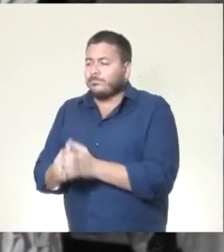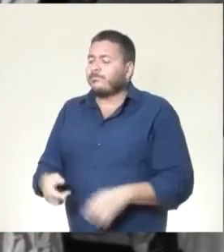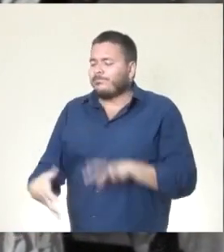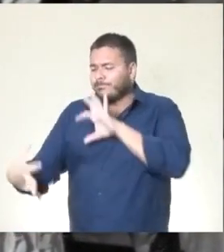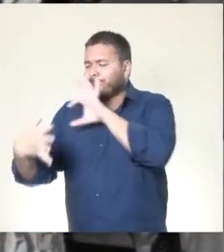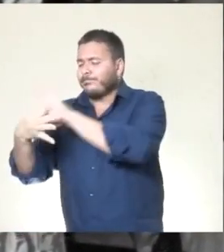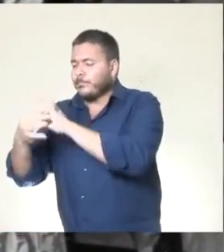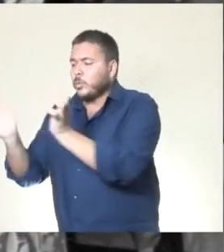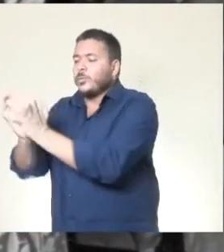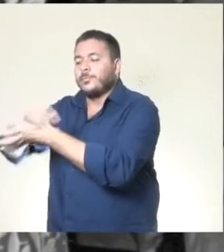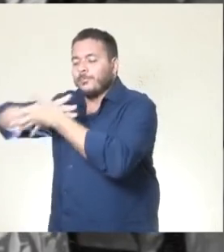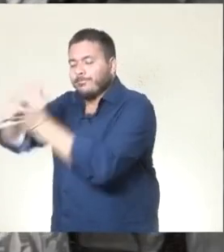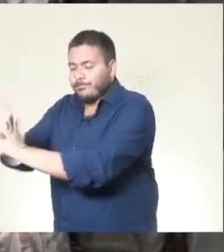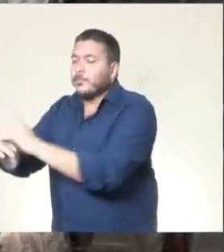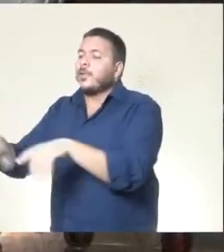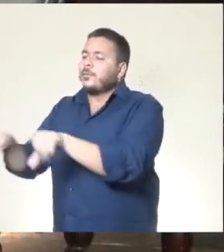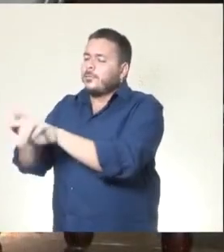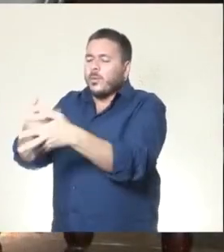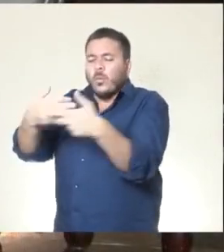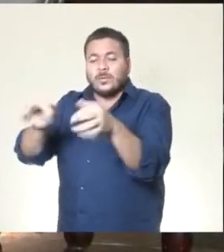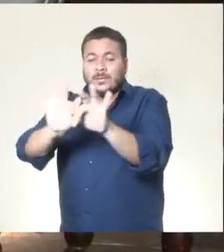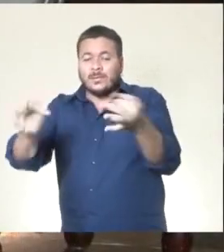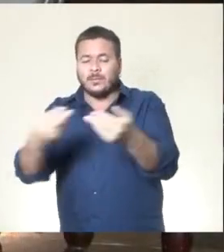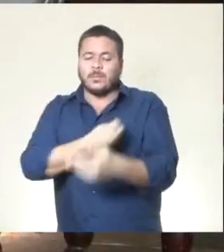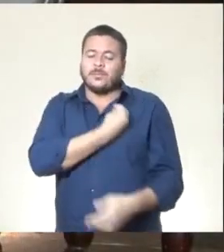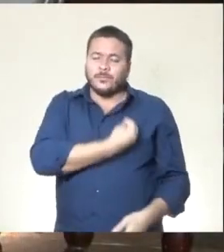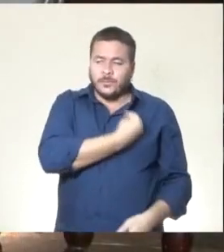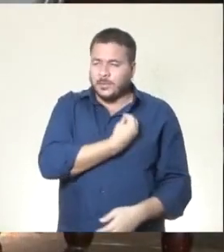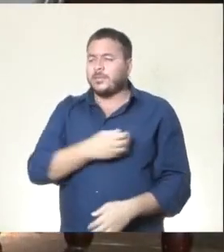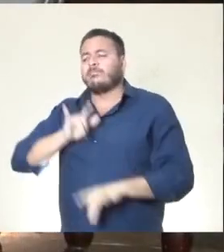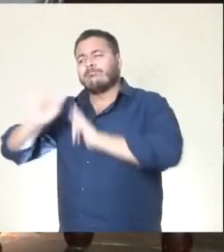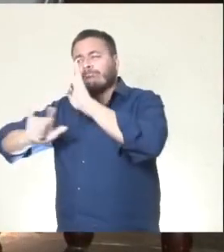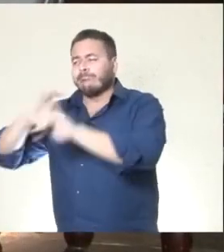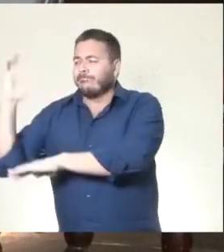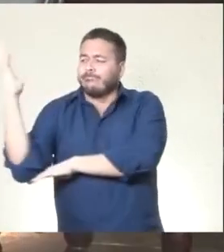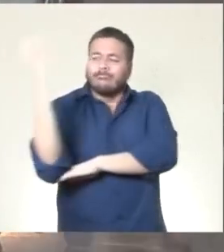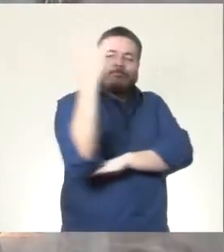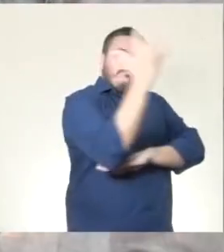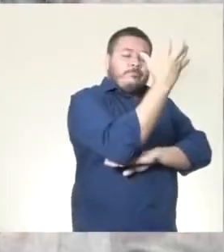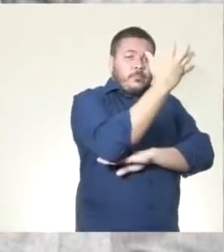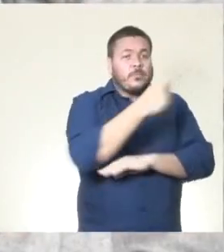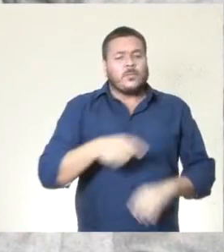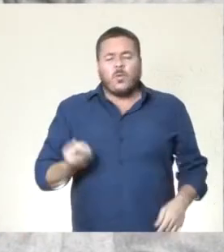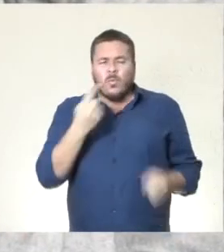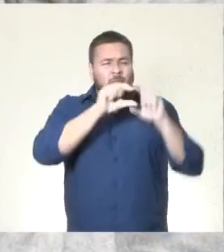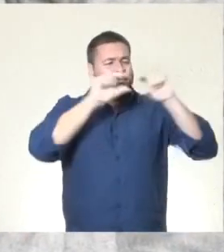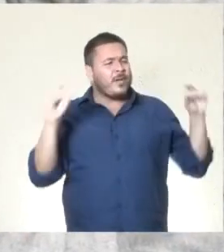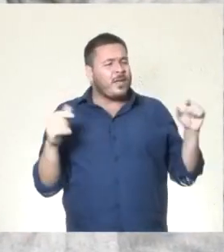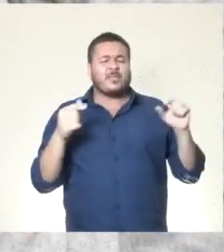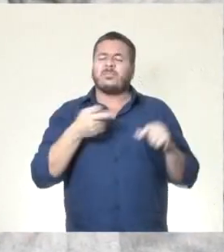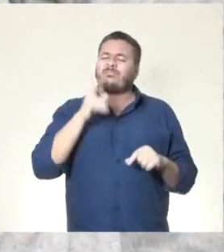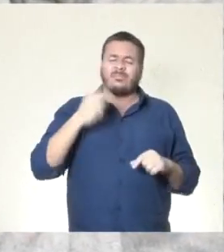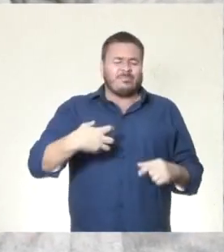pelos excluídos, a simpatia pelas coisas mais simples da vida, o amor à natureza. Ela deixou